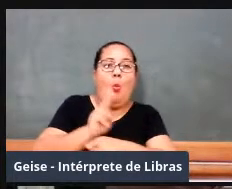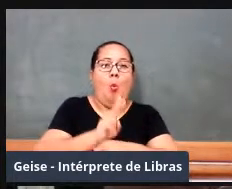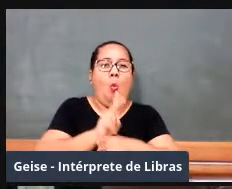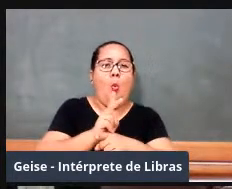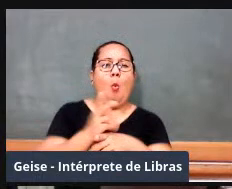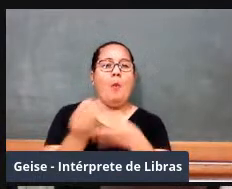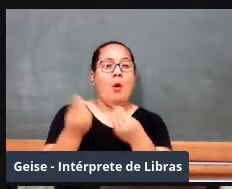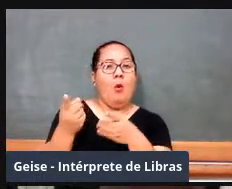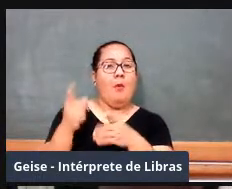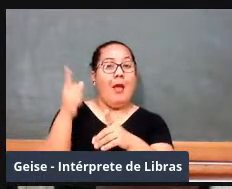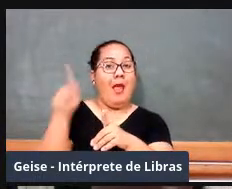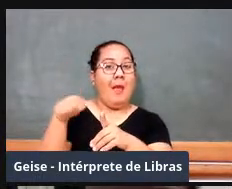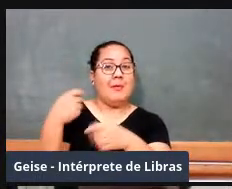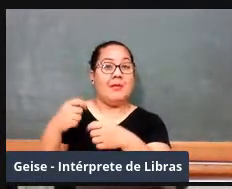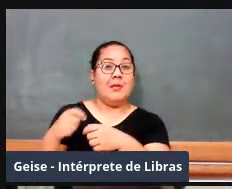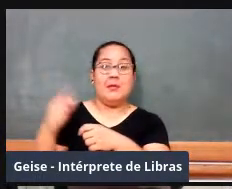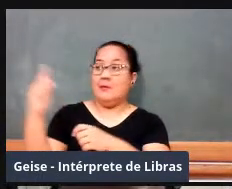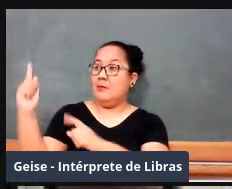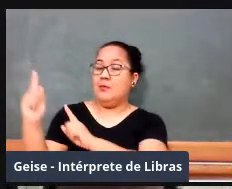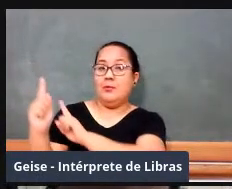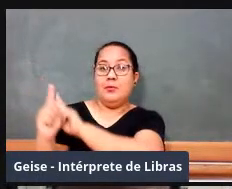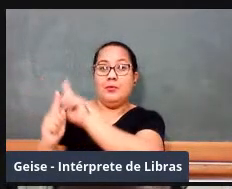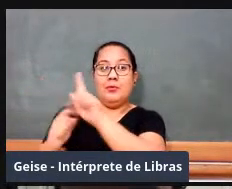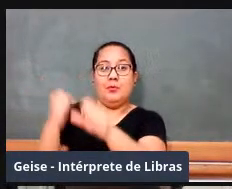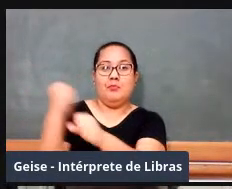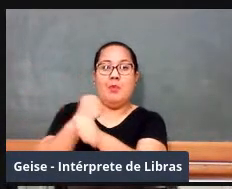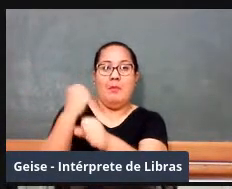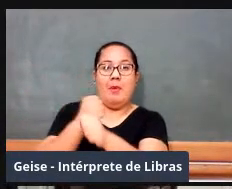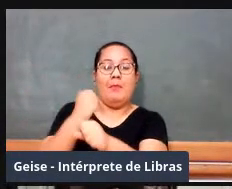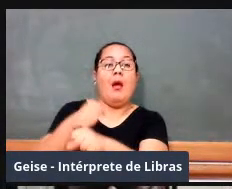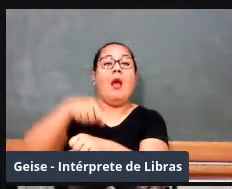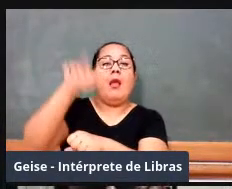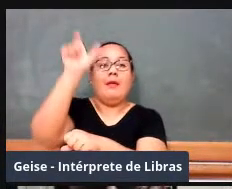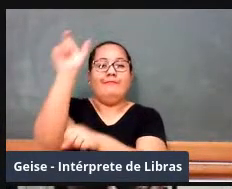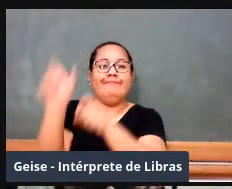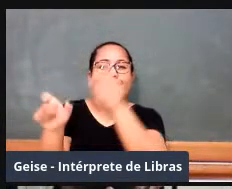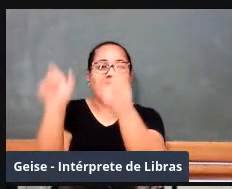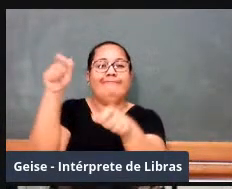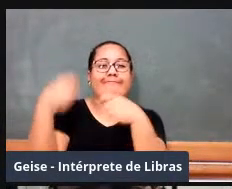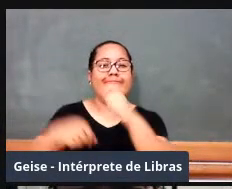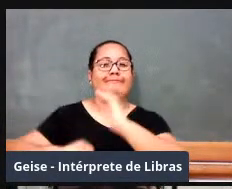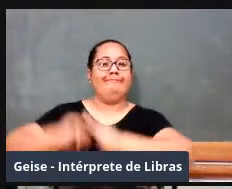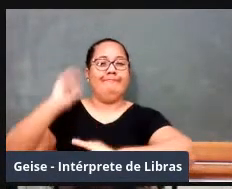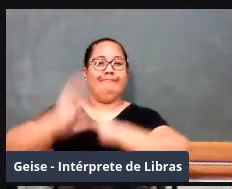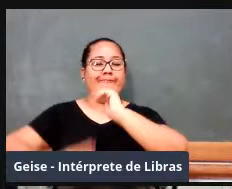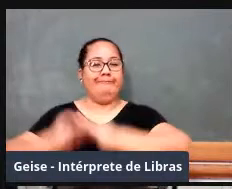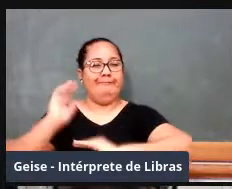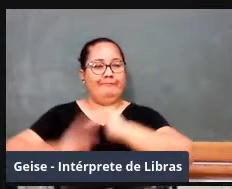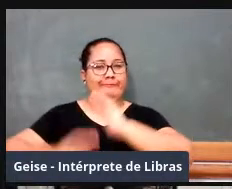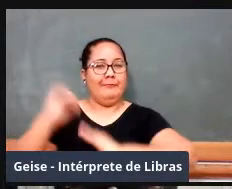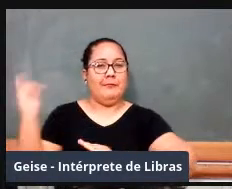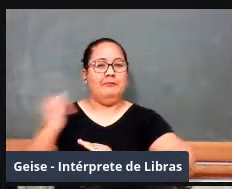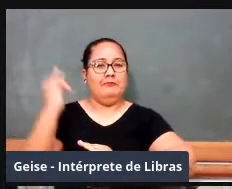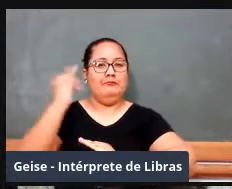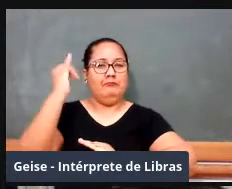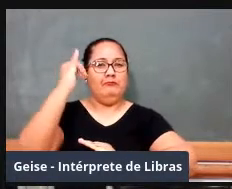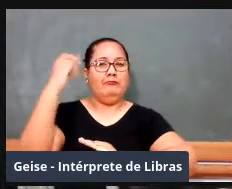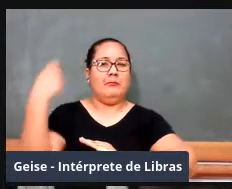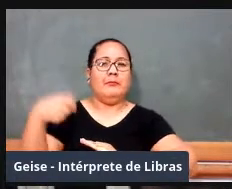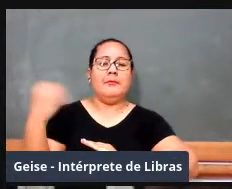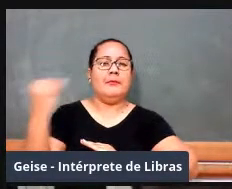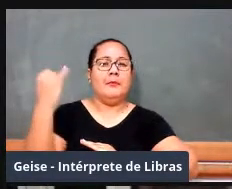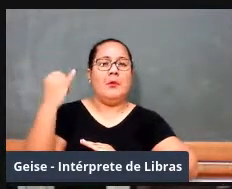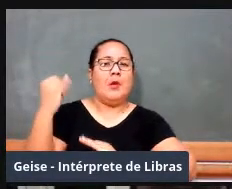construção desses fortes, uma mão de obra especializada, precisa se formar uma mão de obra